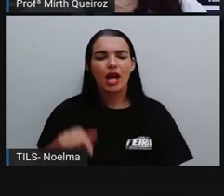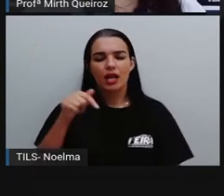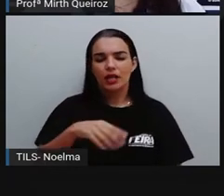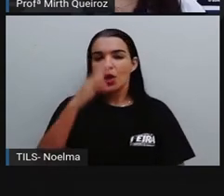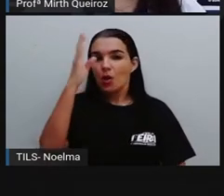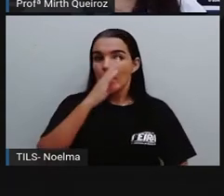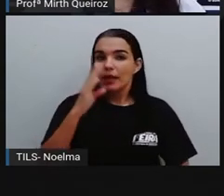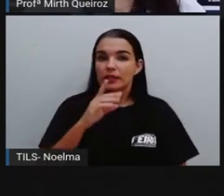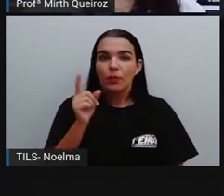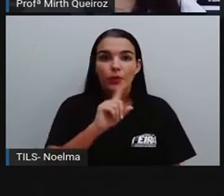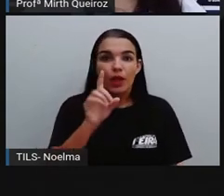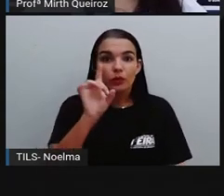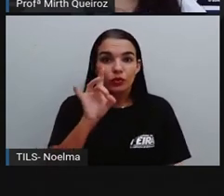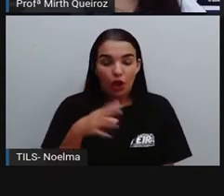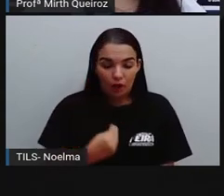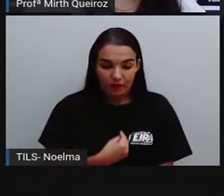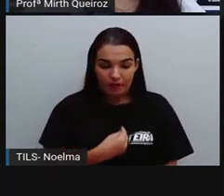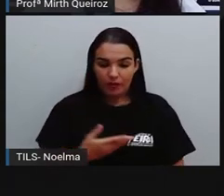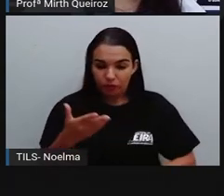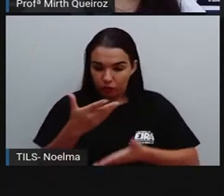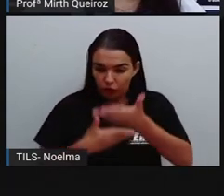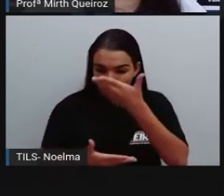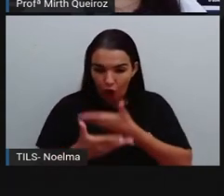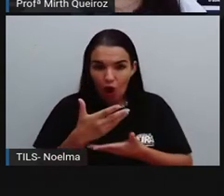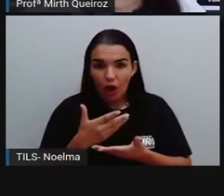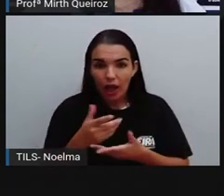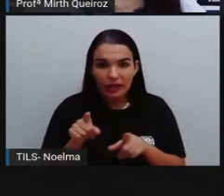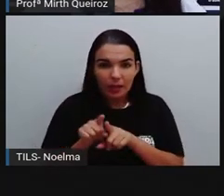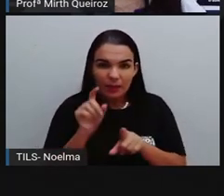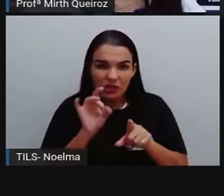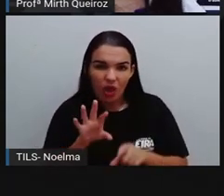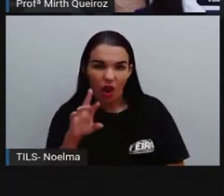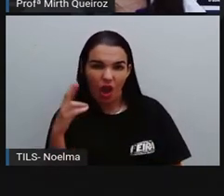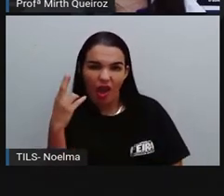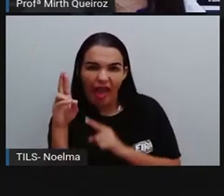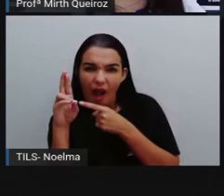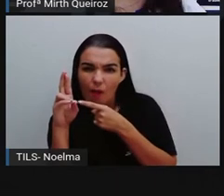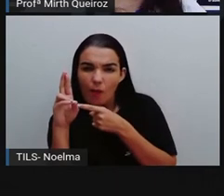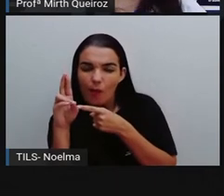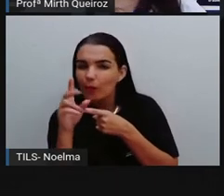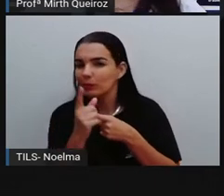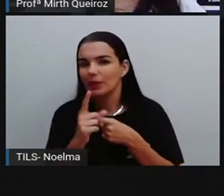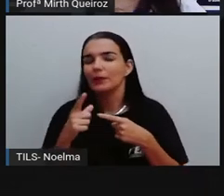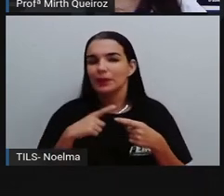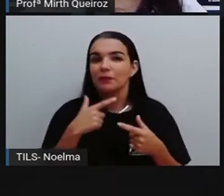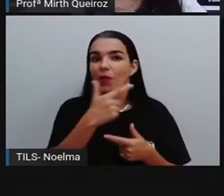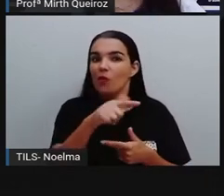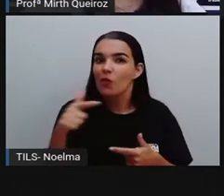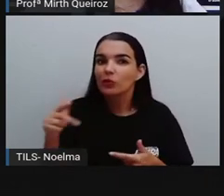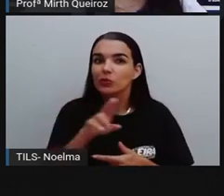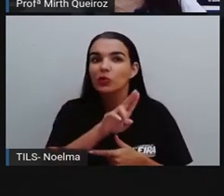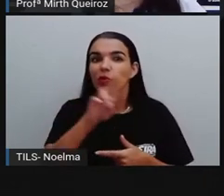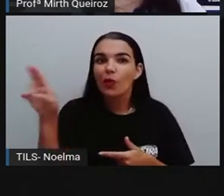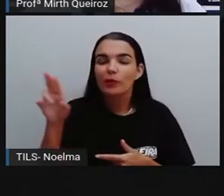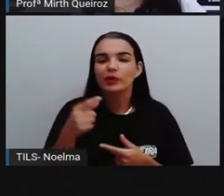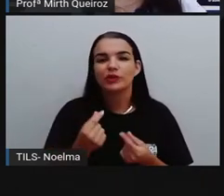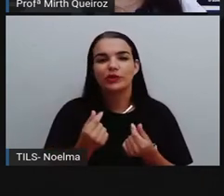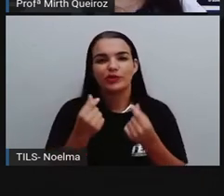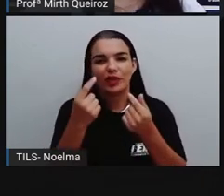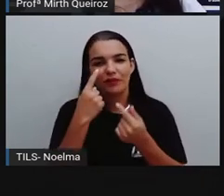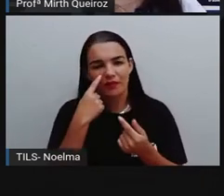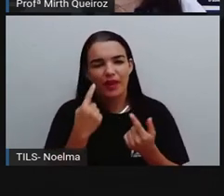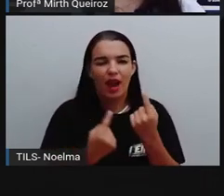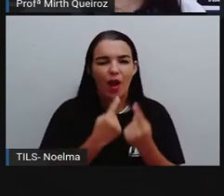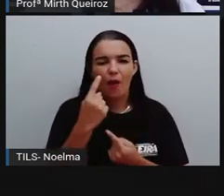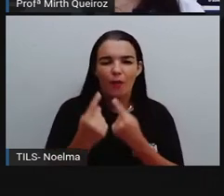Brasil, ele não viveu somente do real, né? Ele teve outras unidades monetárias e a gente vai ver algumas